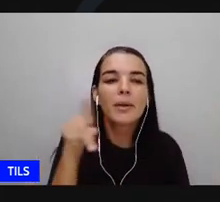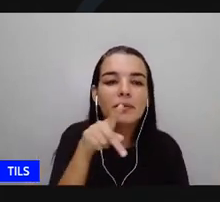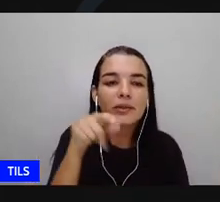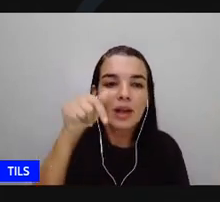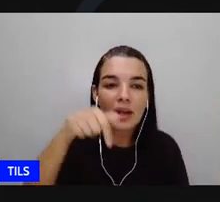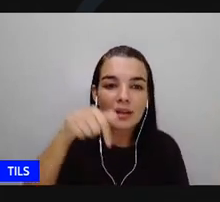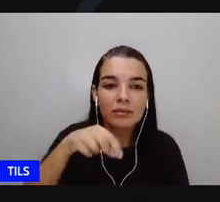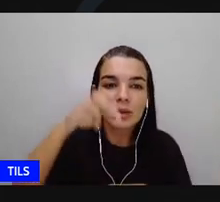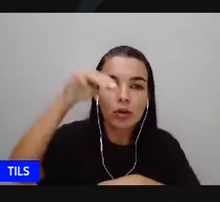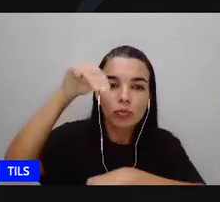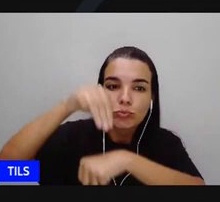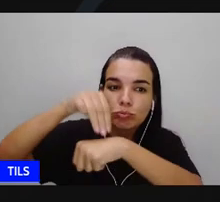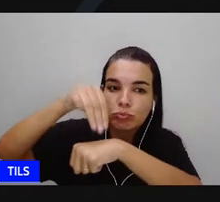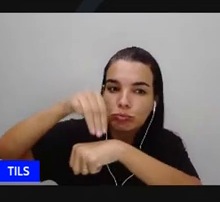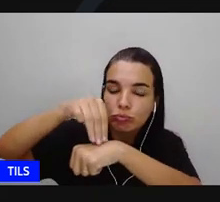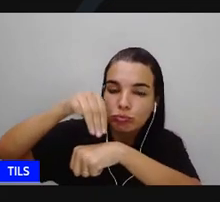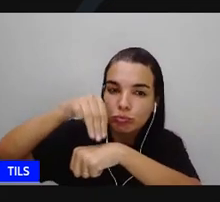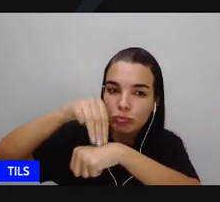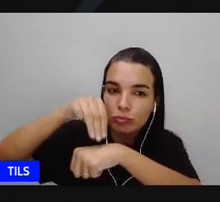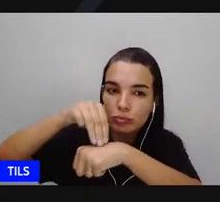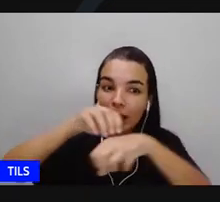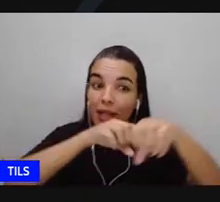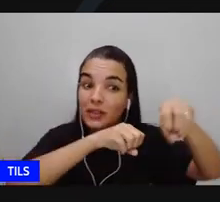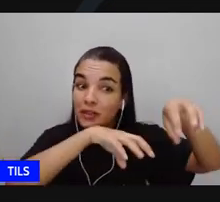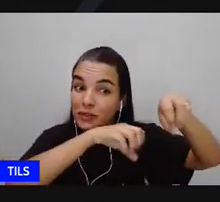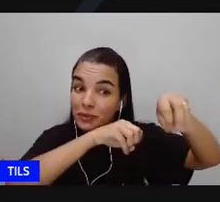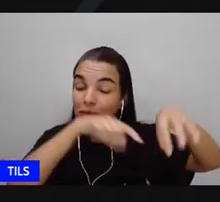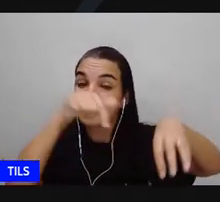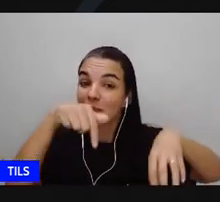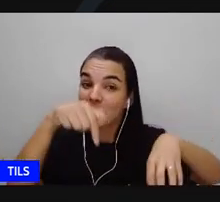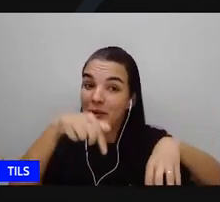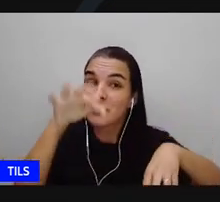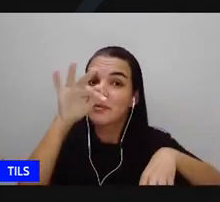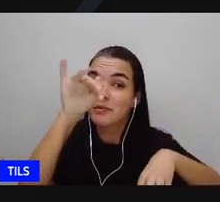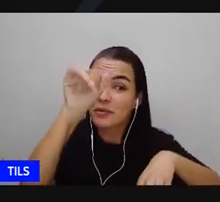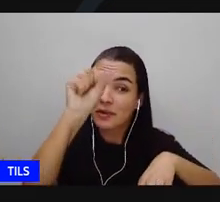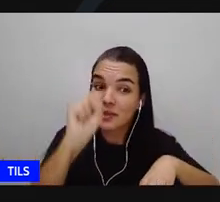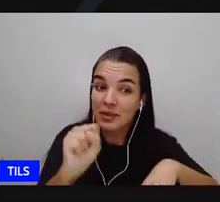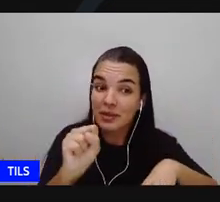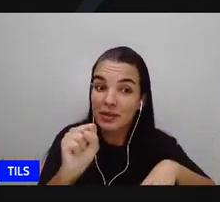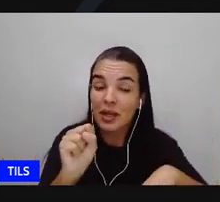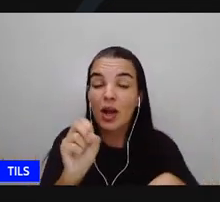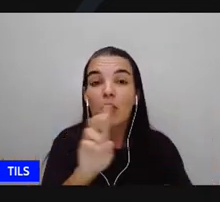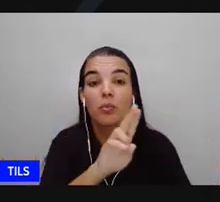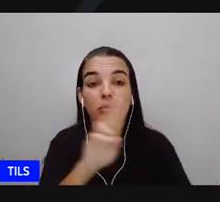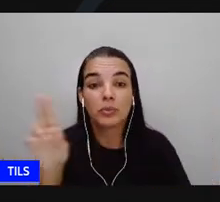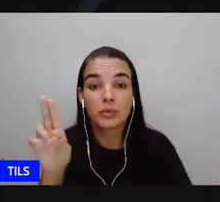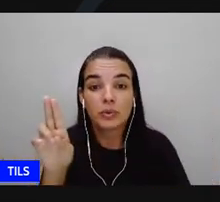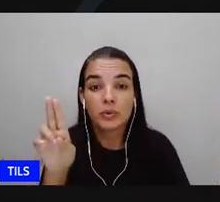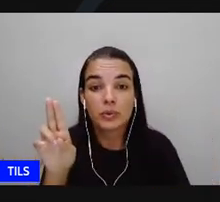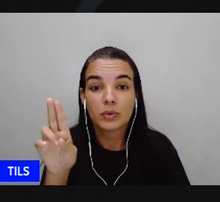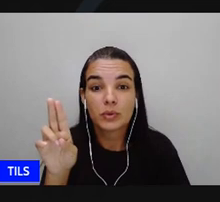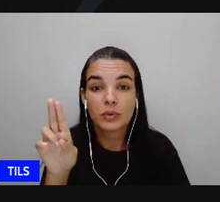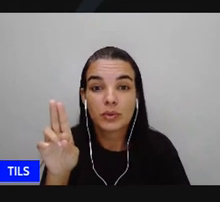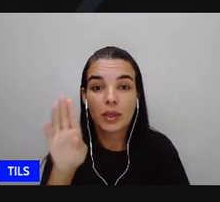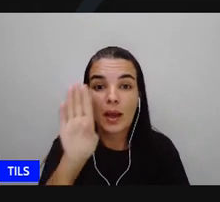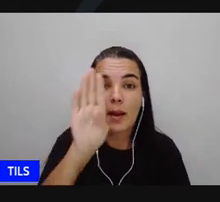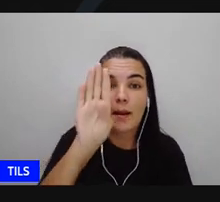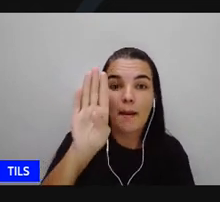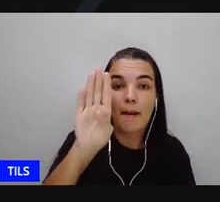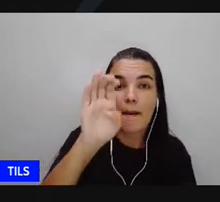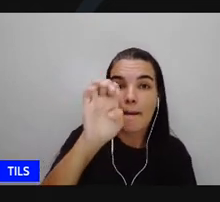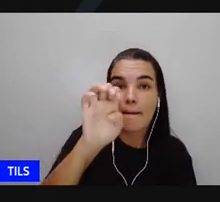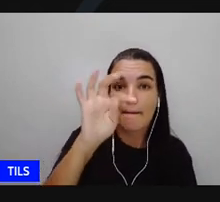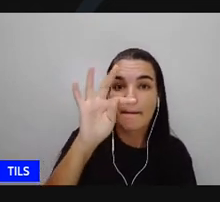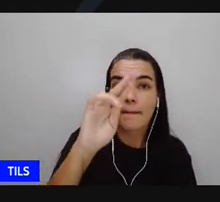rede municipal de educação de feira de Santana que é a professora Beth Mastos professora Beth Mastos